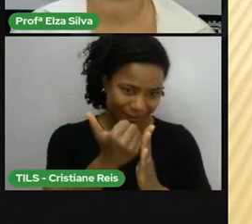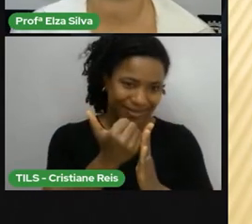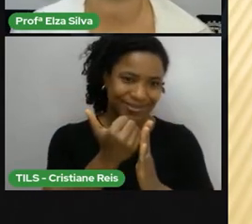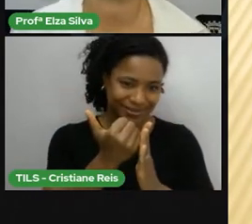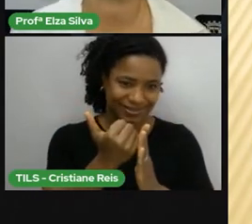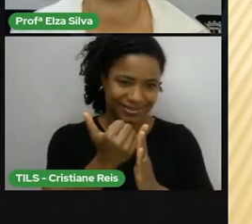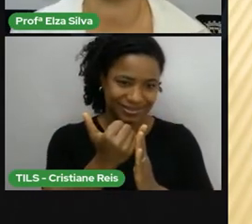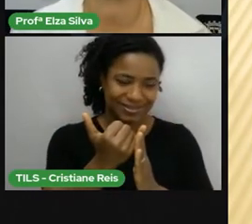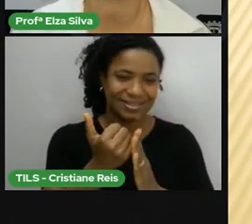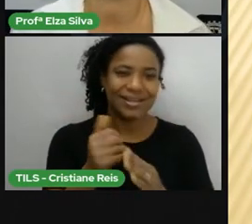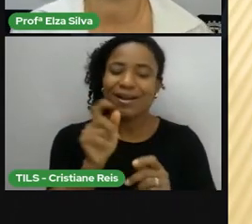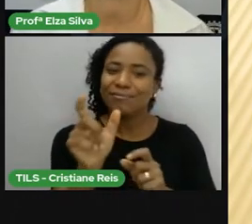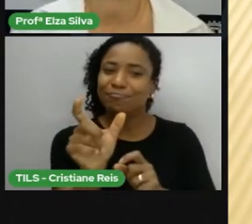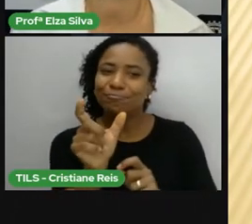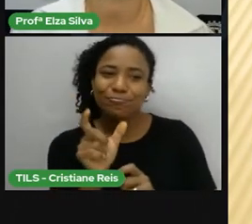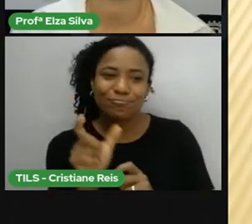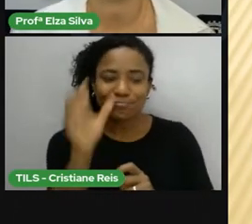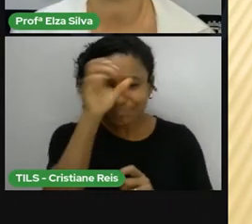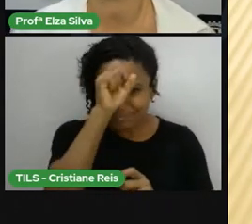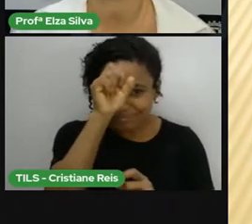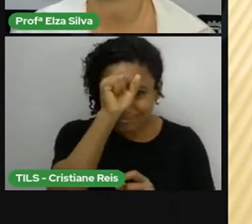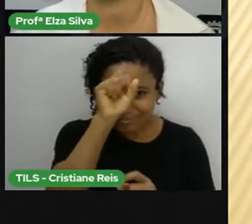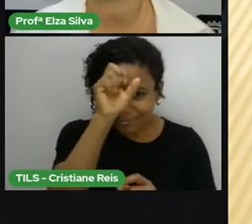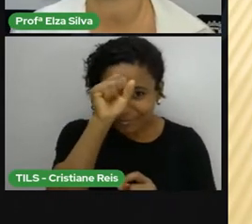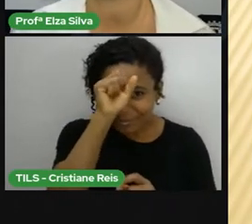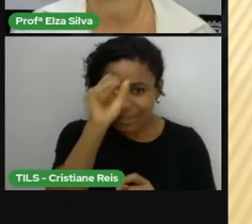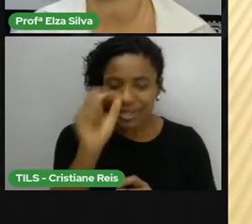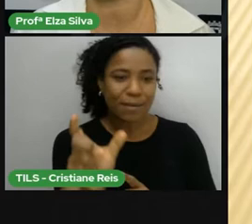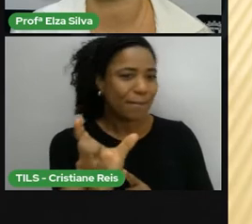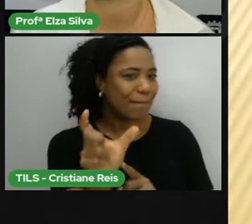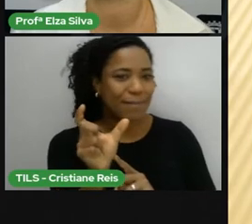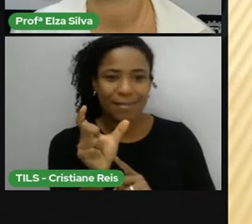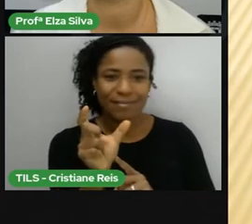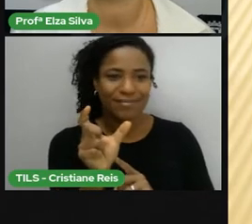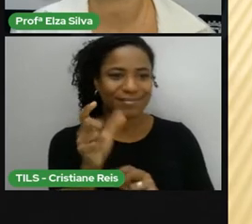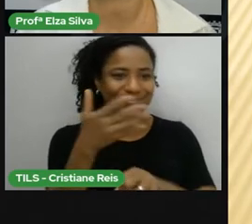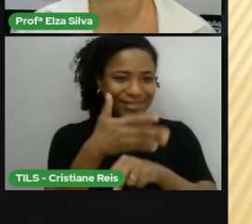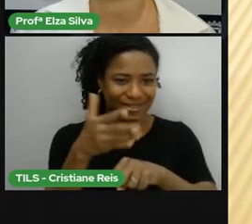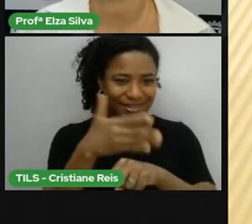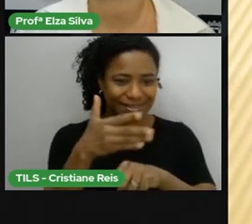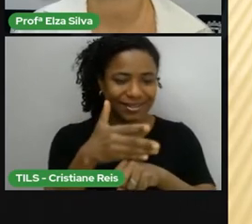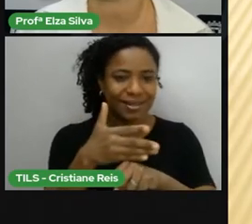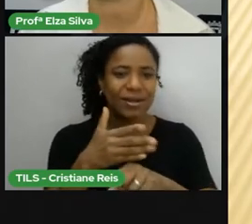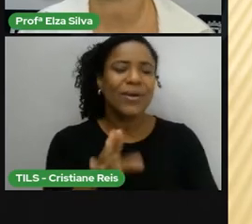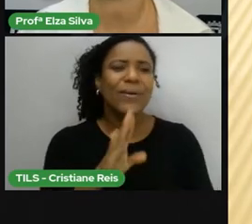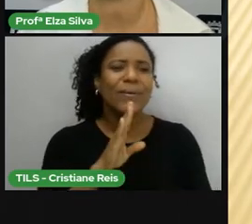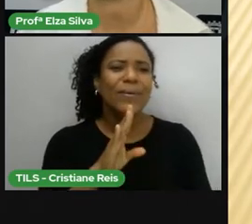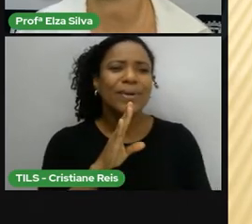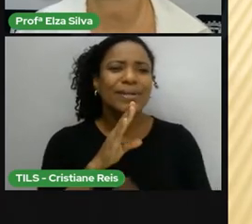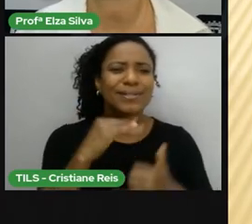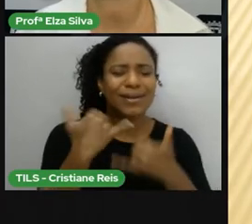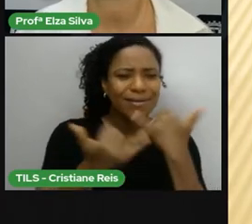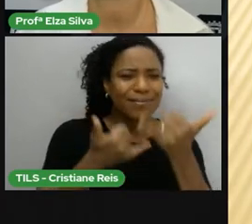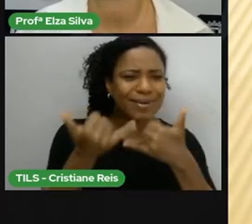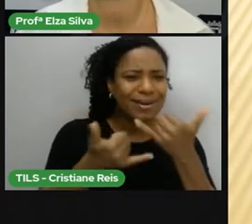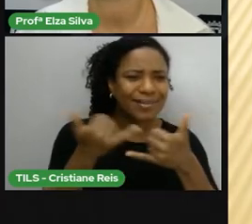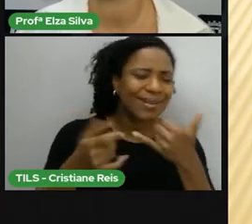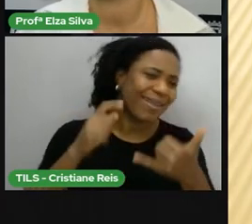Relacionado Aos países Que falam a língua inglesa Vocês conhecem O Hangman Game